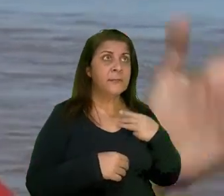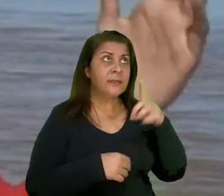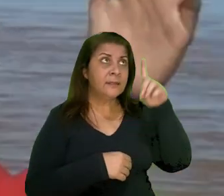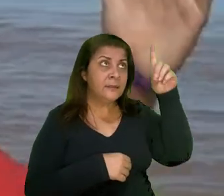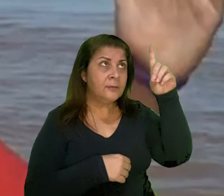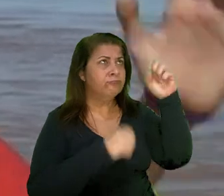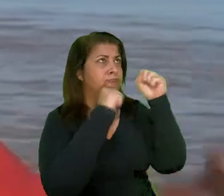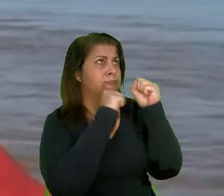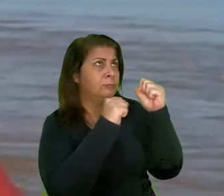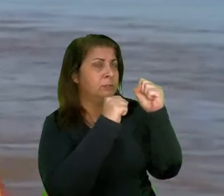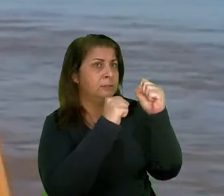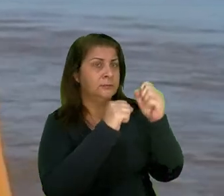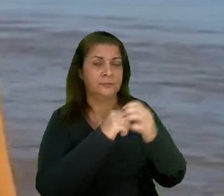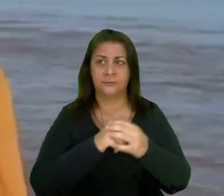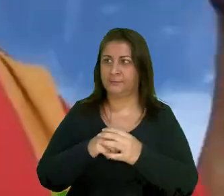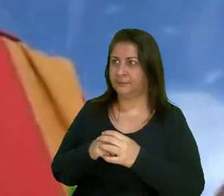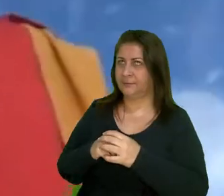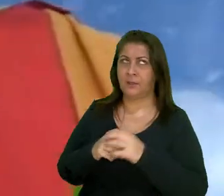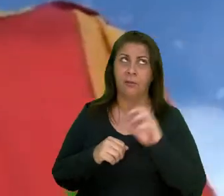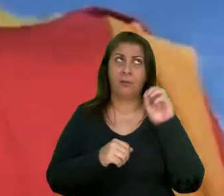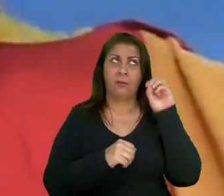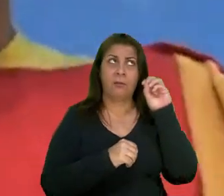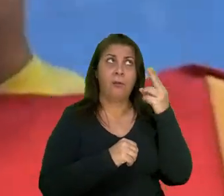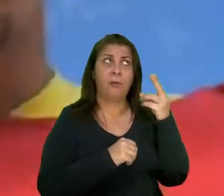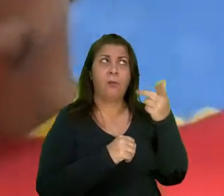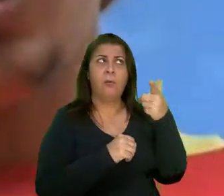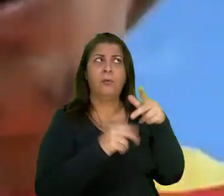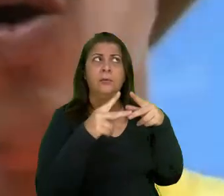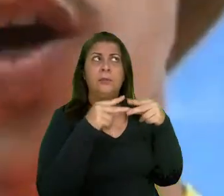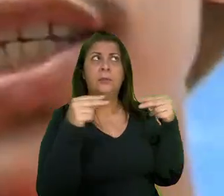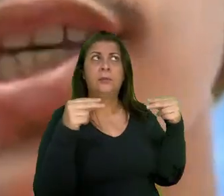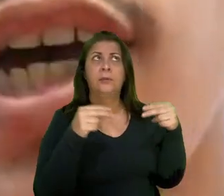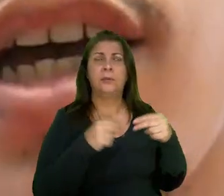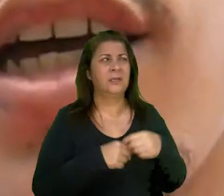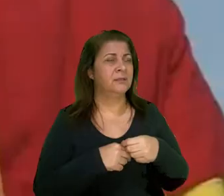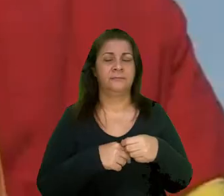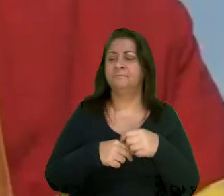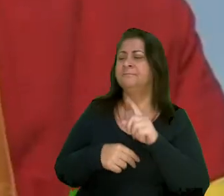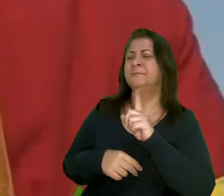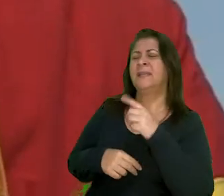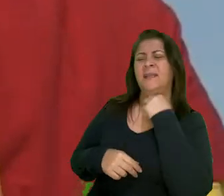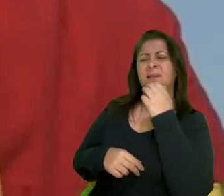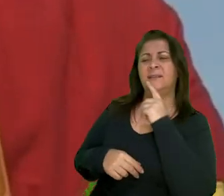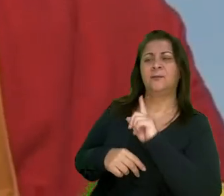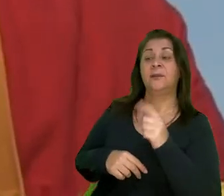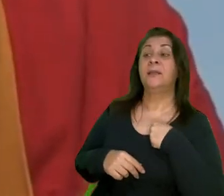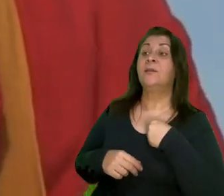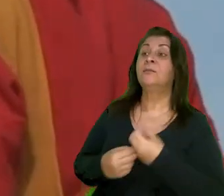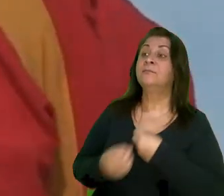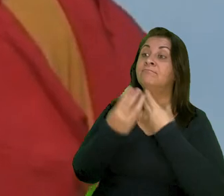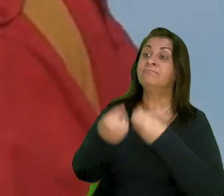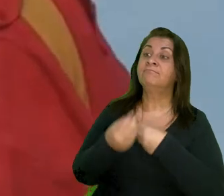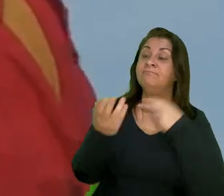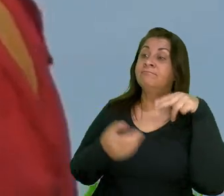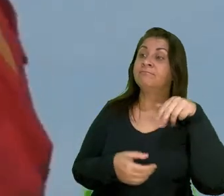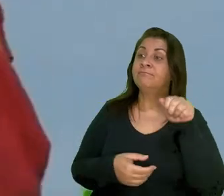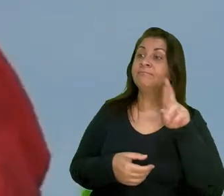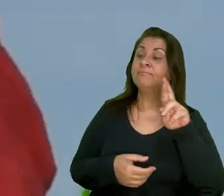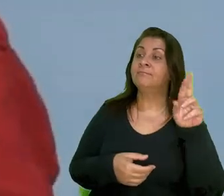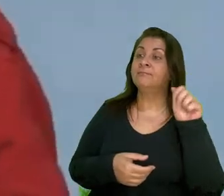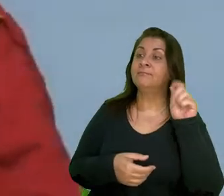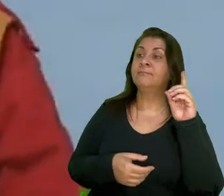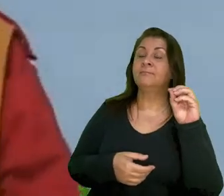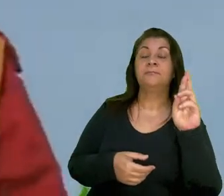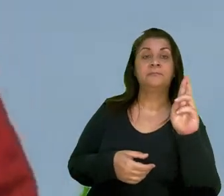E é Deus Todo-Poderoso? Ou é outra coisa? Nenhum nem outro. Sou o narrador da história.